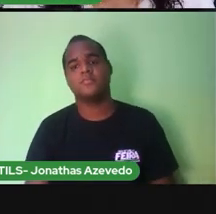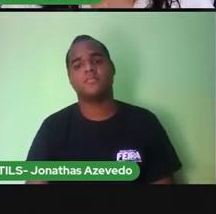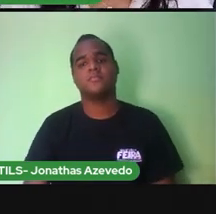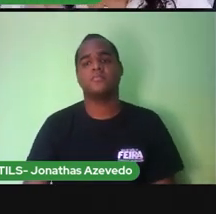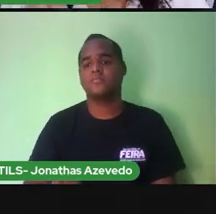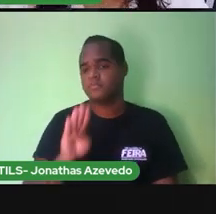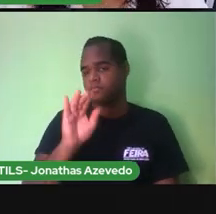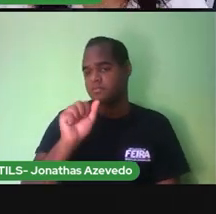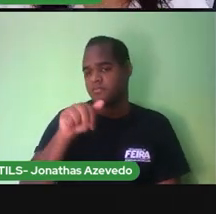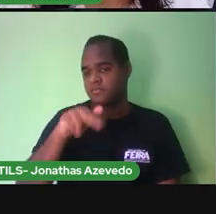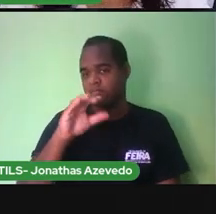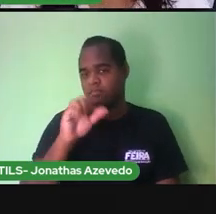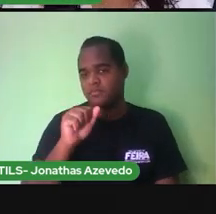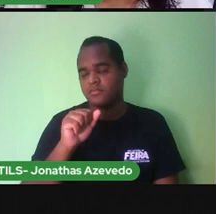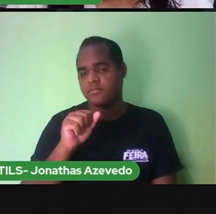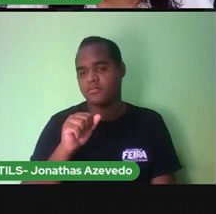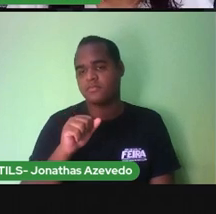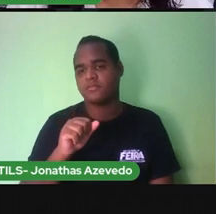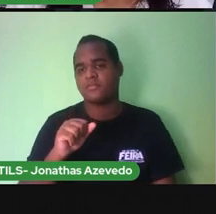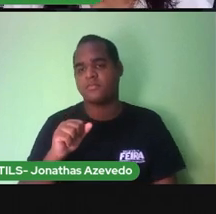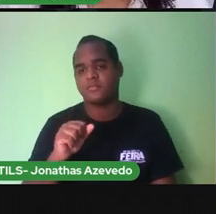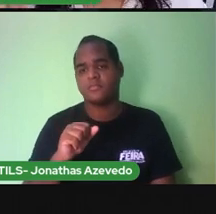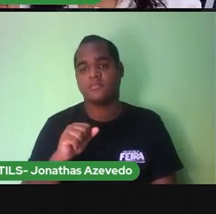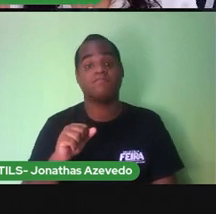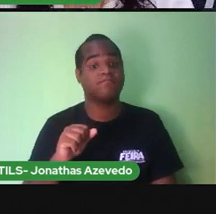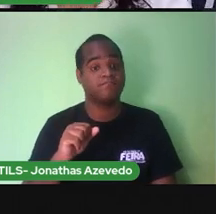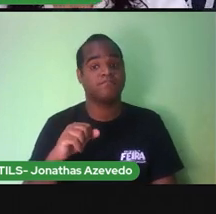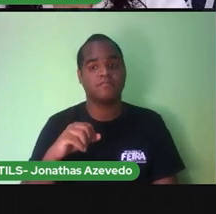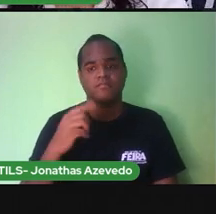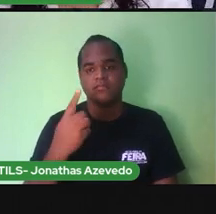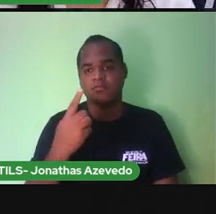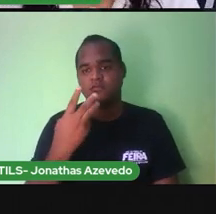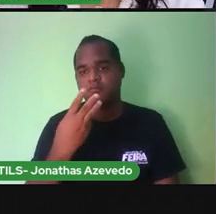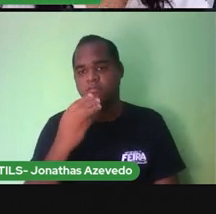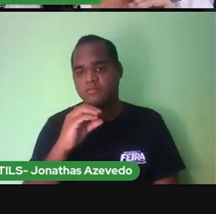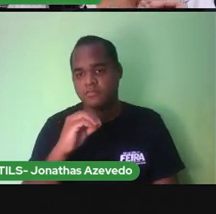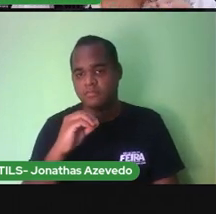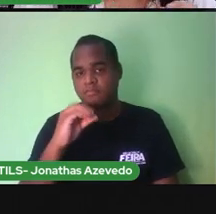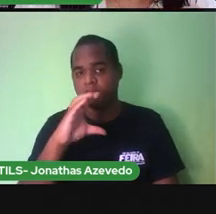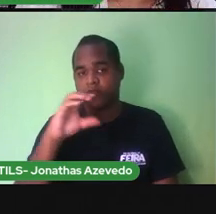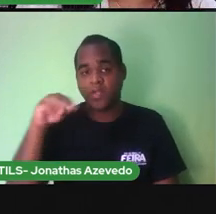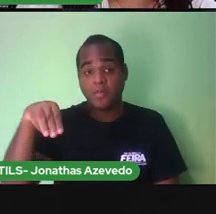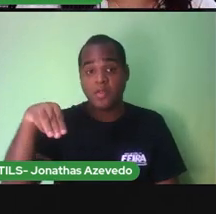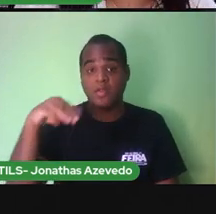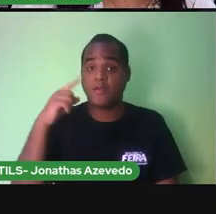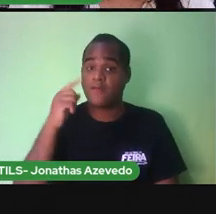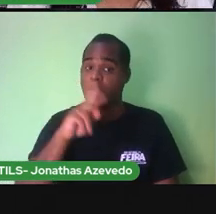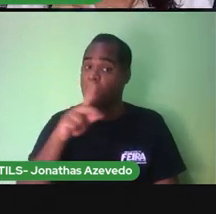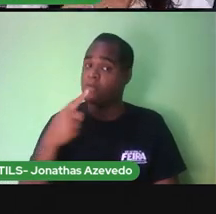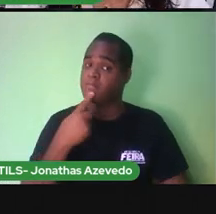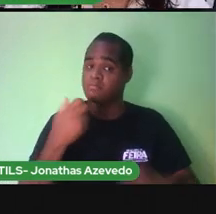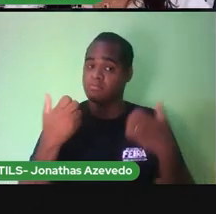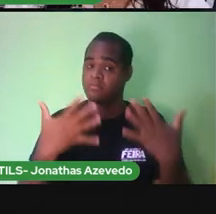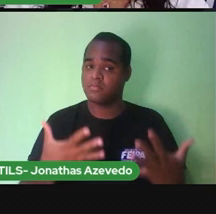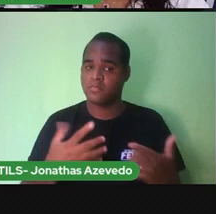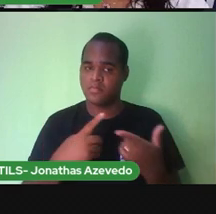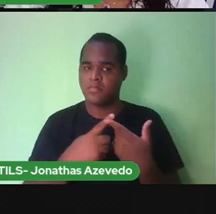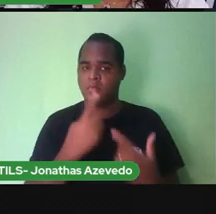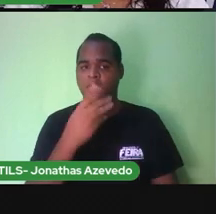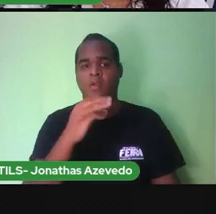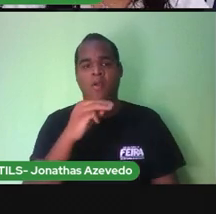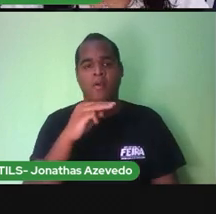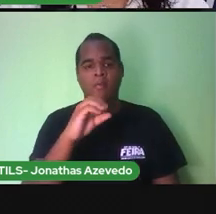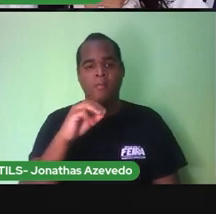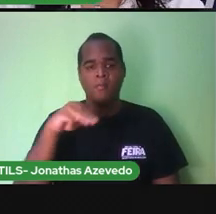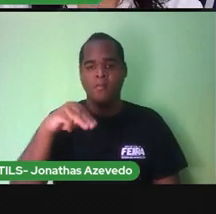130 centímetros Olha o que a Pró Falou Que os centímetros São pedacinhos